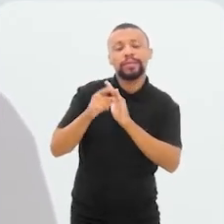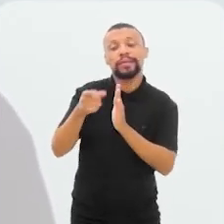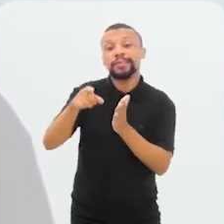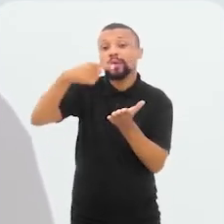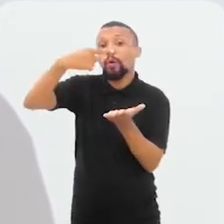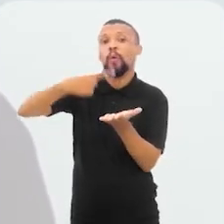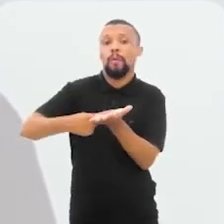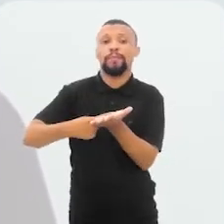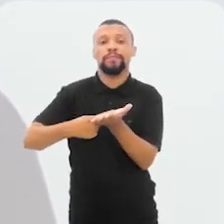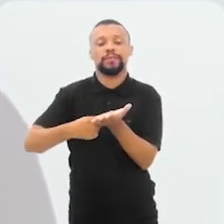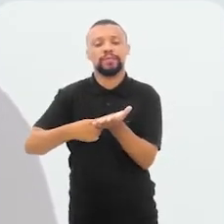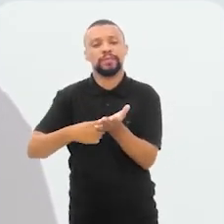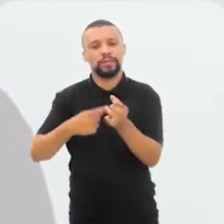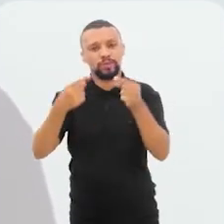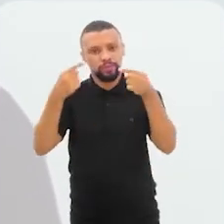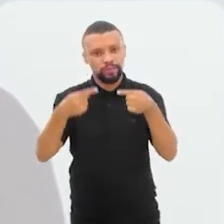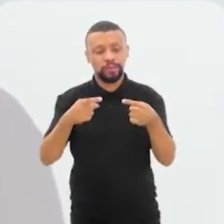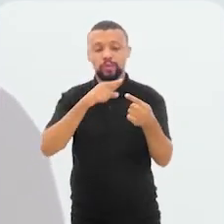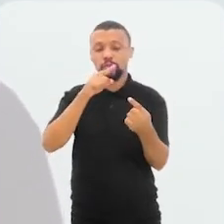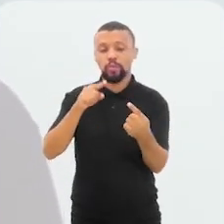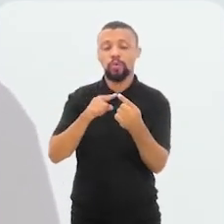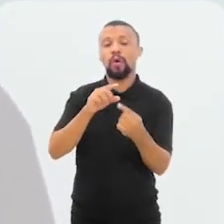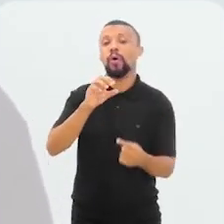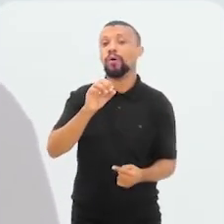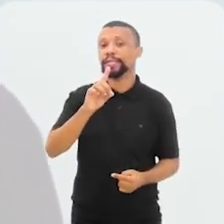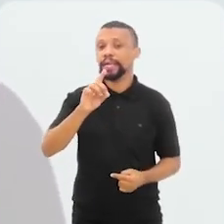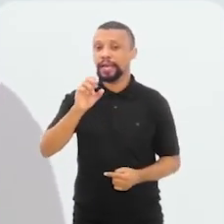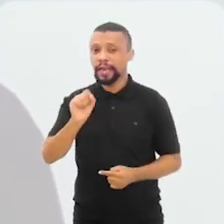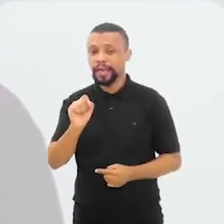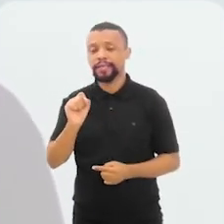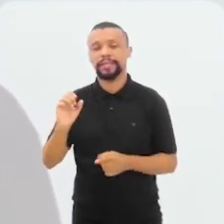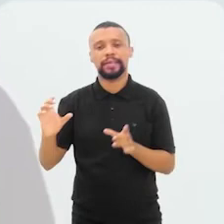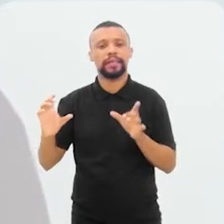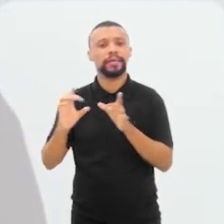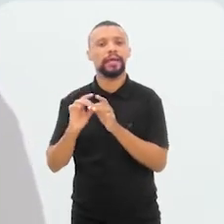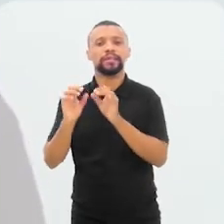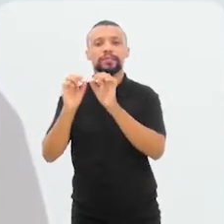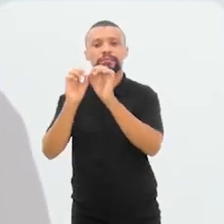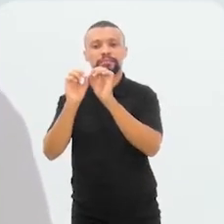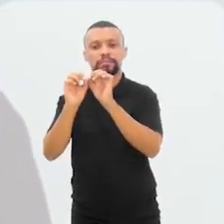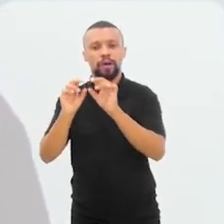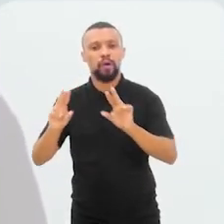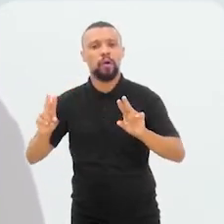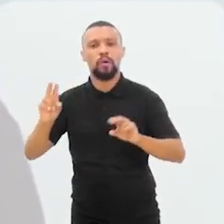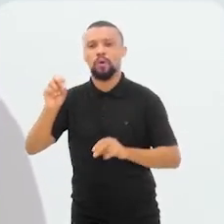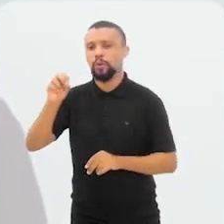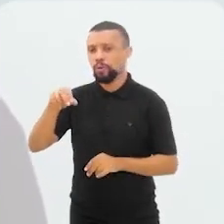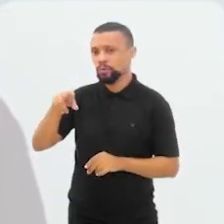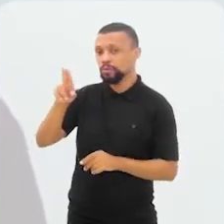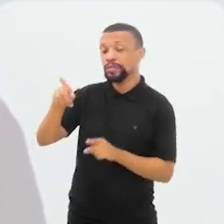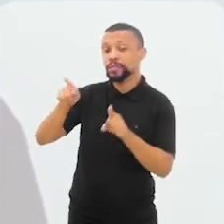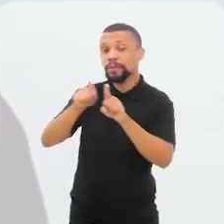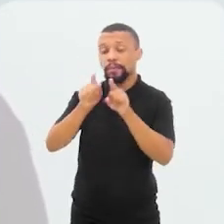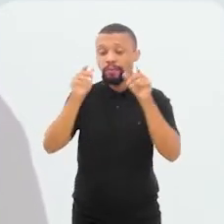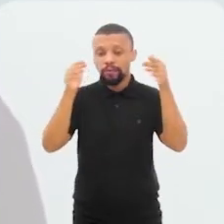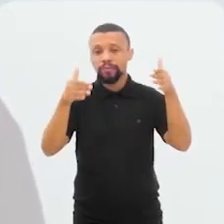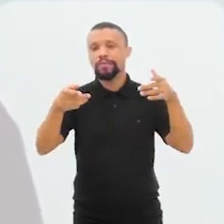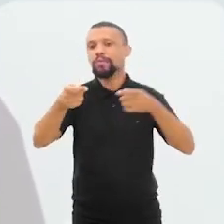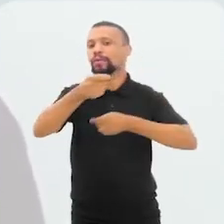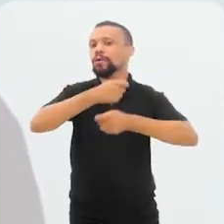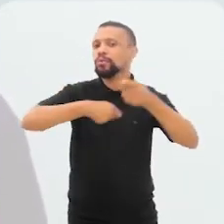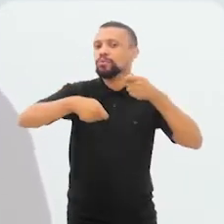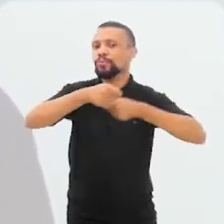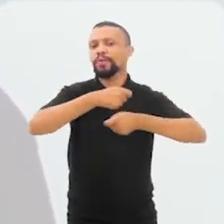desafiadora dos 17 Objetivos de Desenvolvimento Sustentável, da ONU, mas também puxando por esse viés da economia,